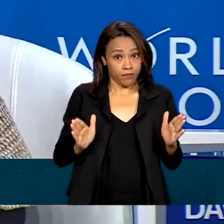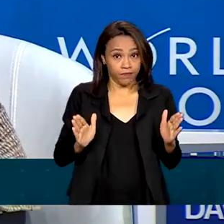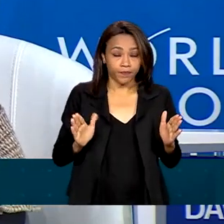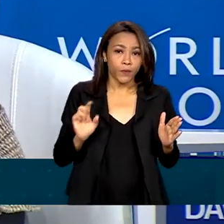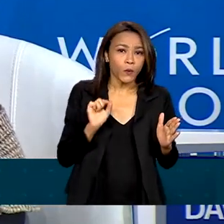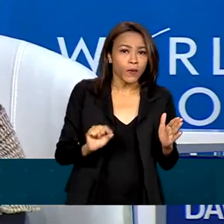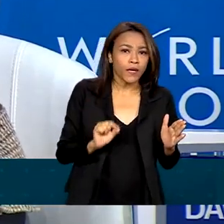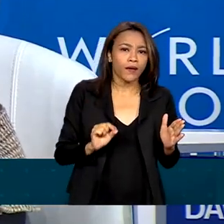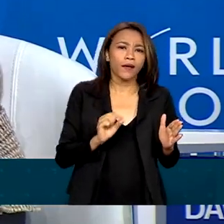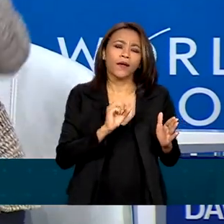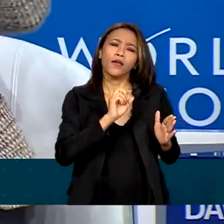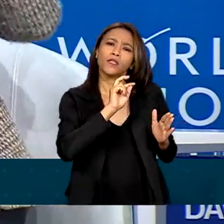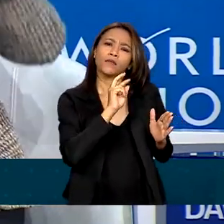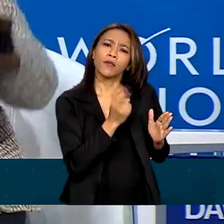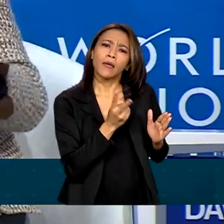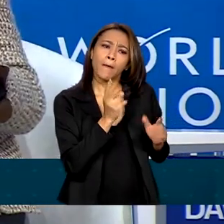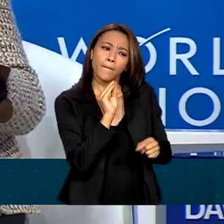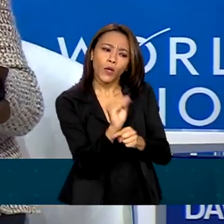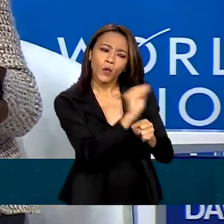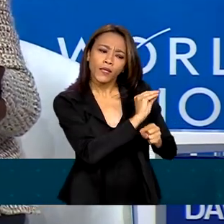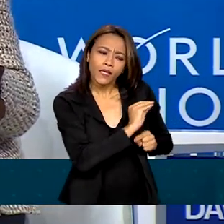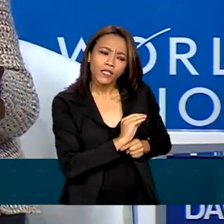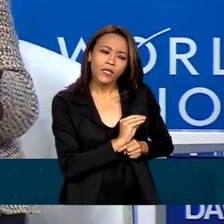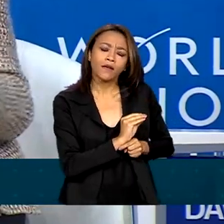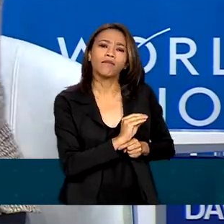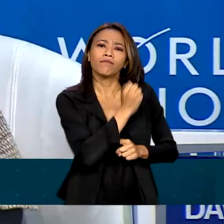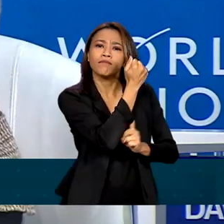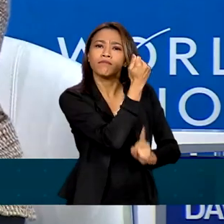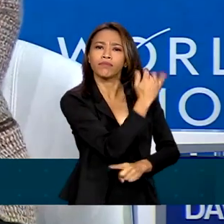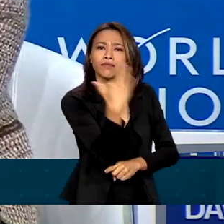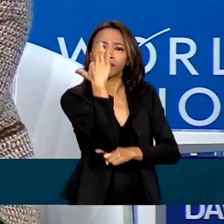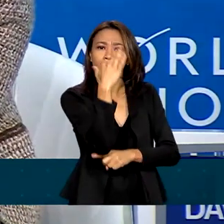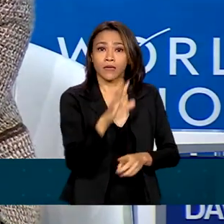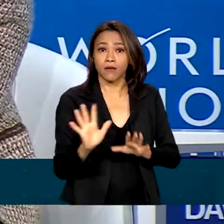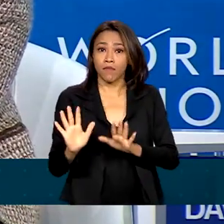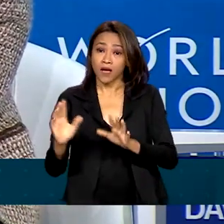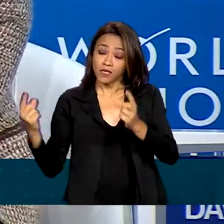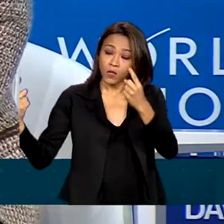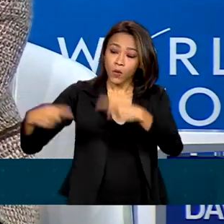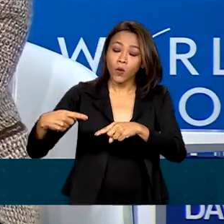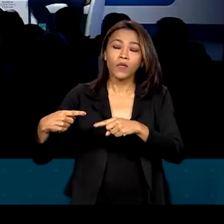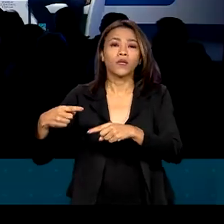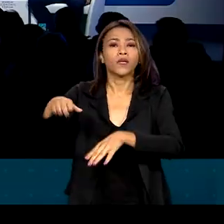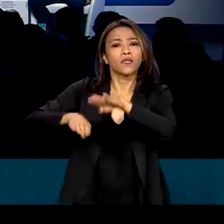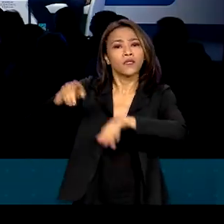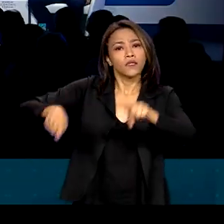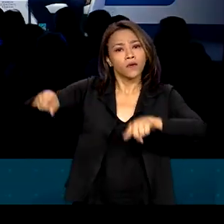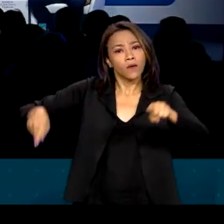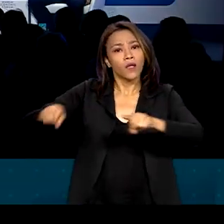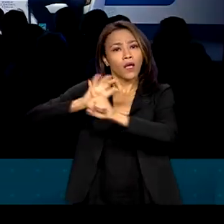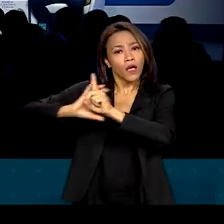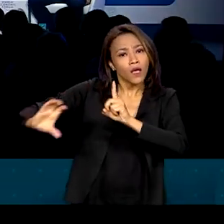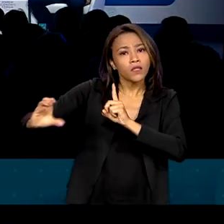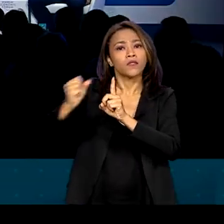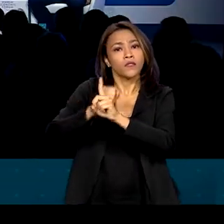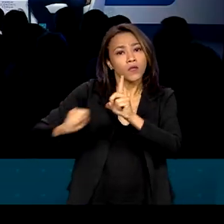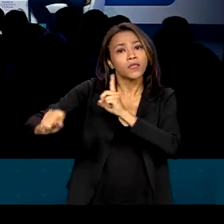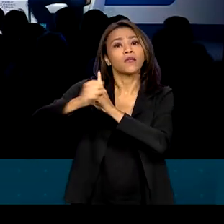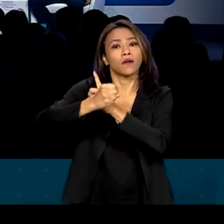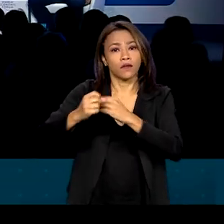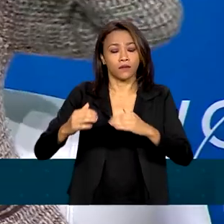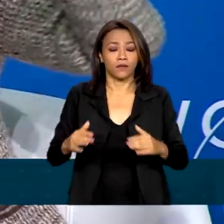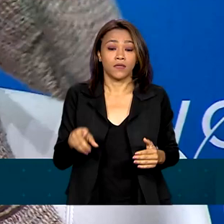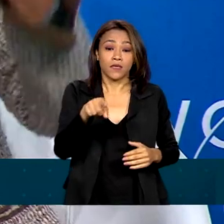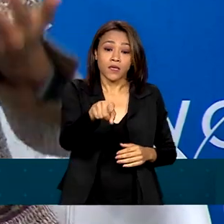É o trilho de proteger o meio ambiente, mas de combater as desigualdades. Marina Silva afirmou ainda ser